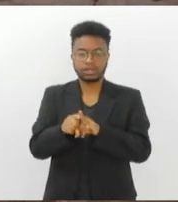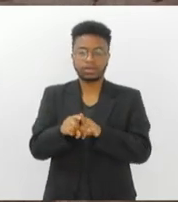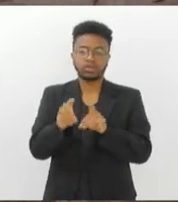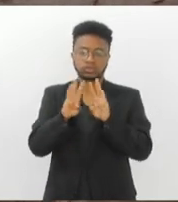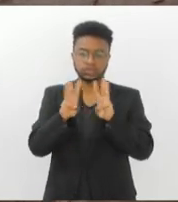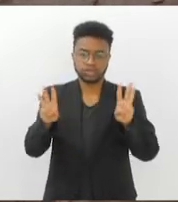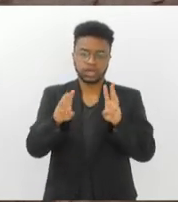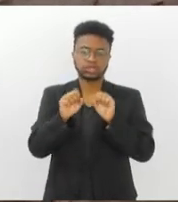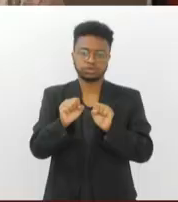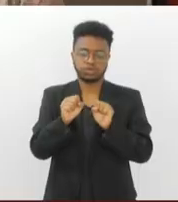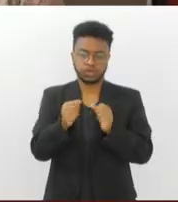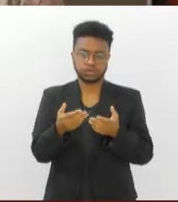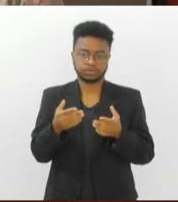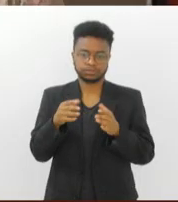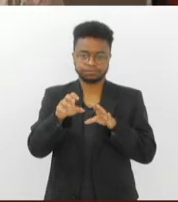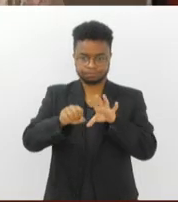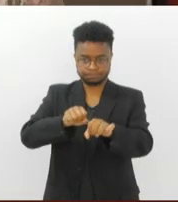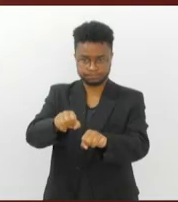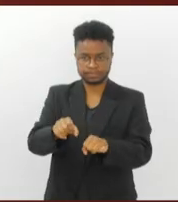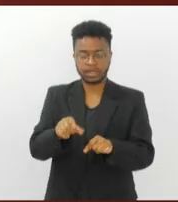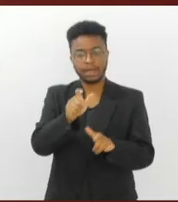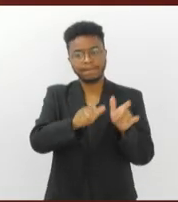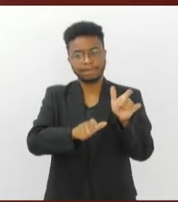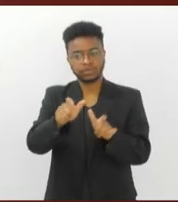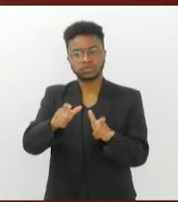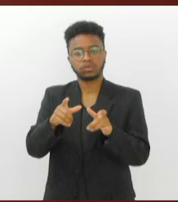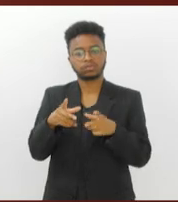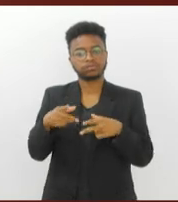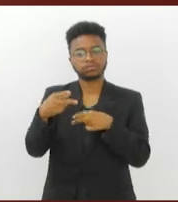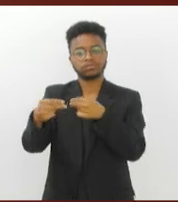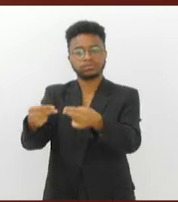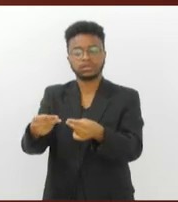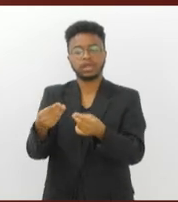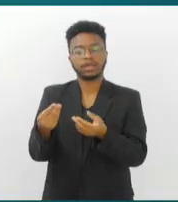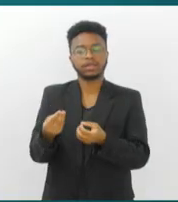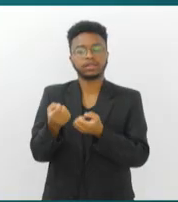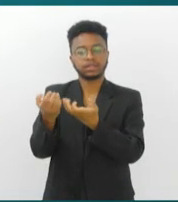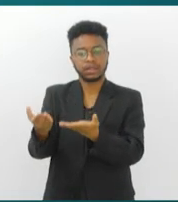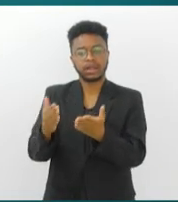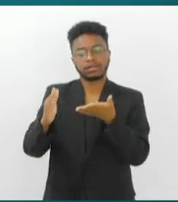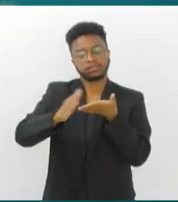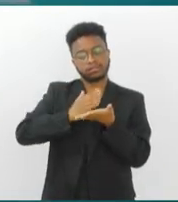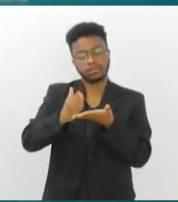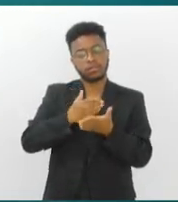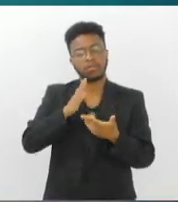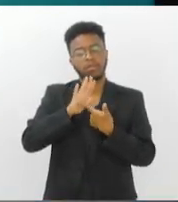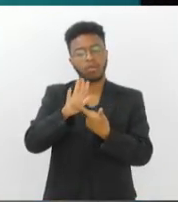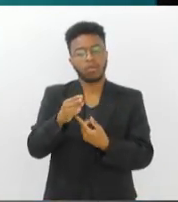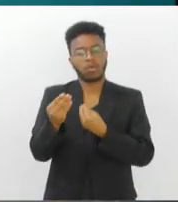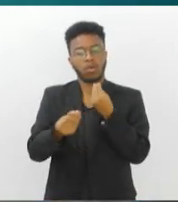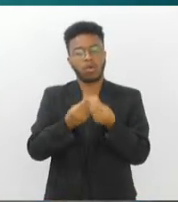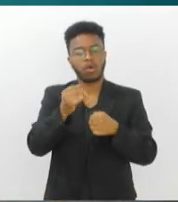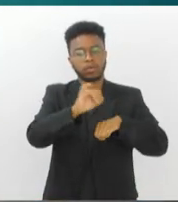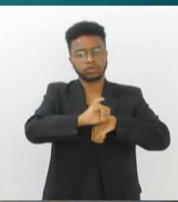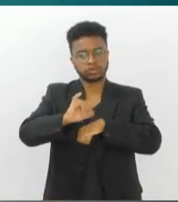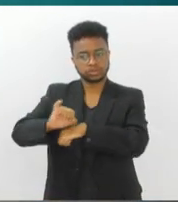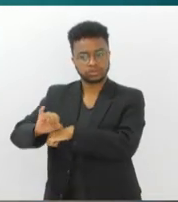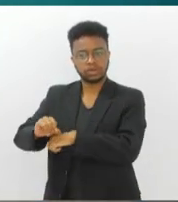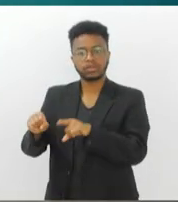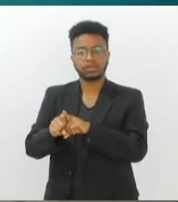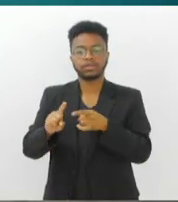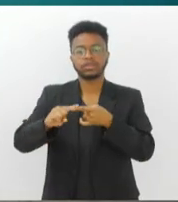no site do Centro Cultural. O público vai ganhar de presente um catálogo da mostra Paisagens Ruminadas, que depois segue para o